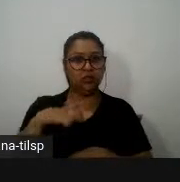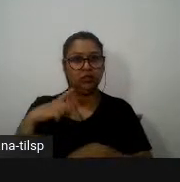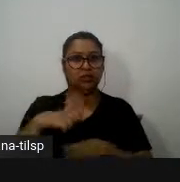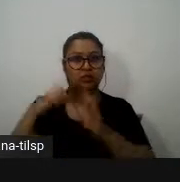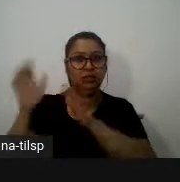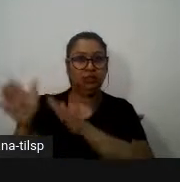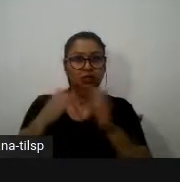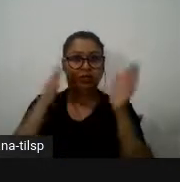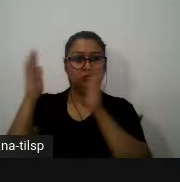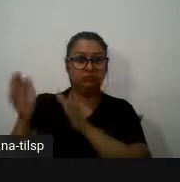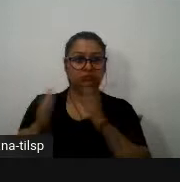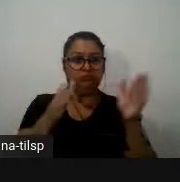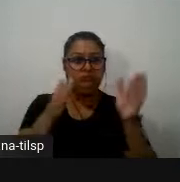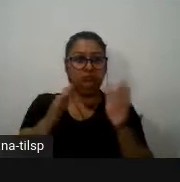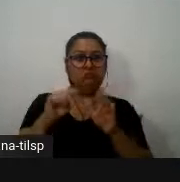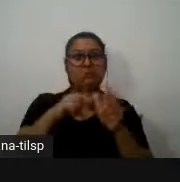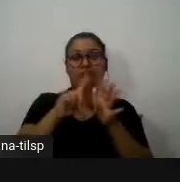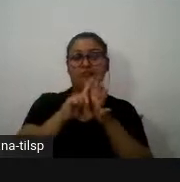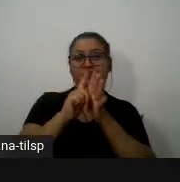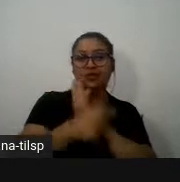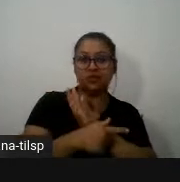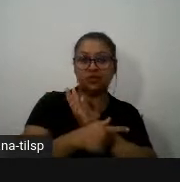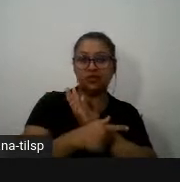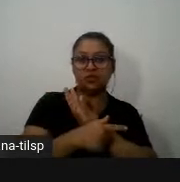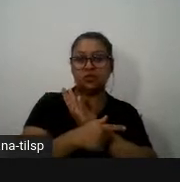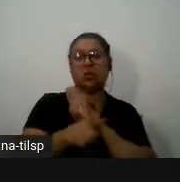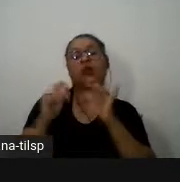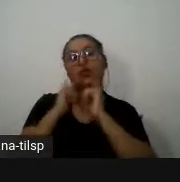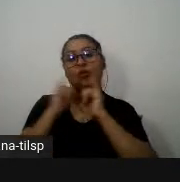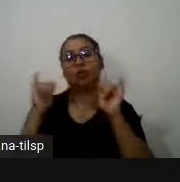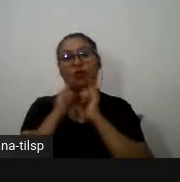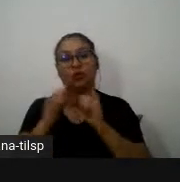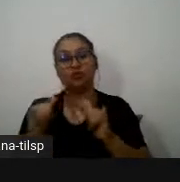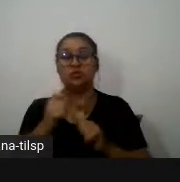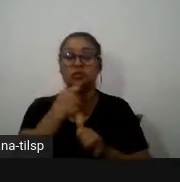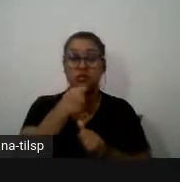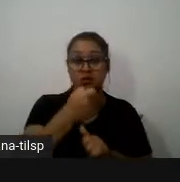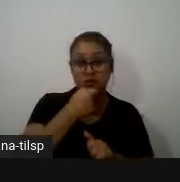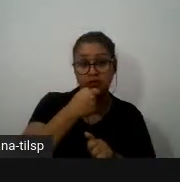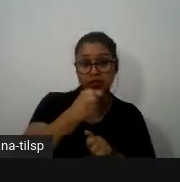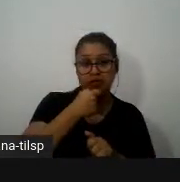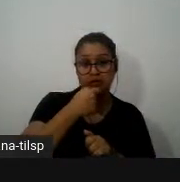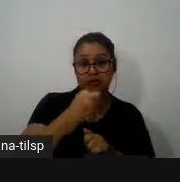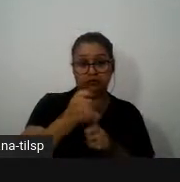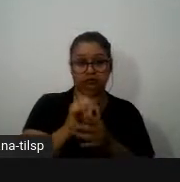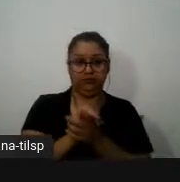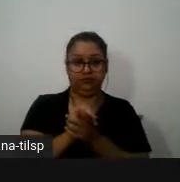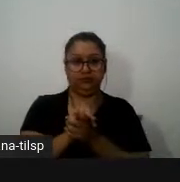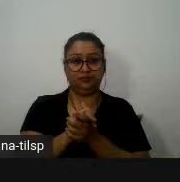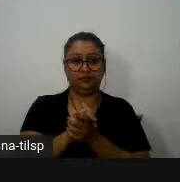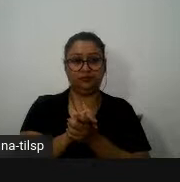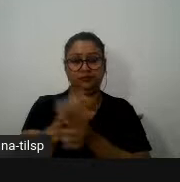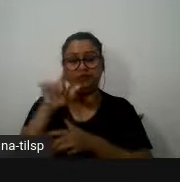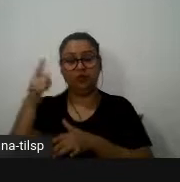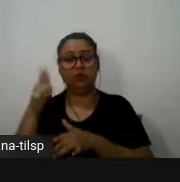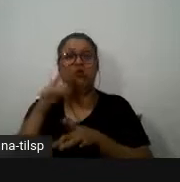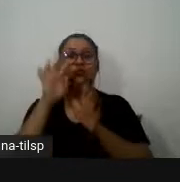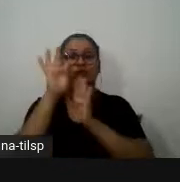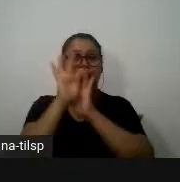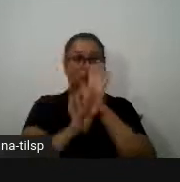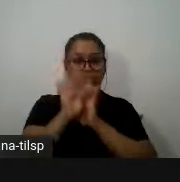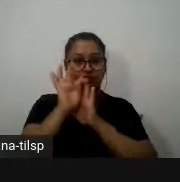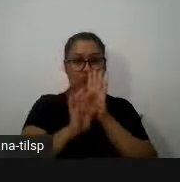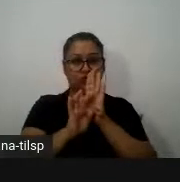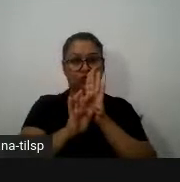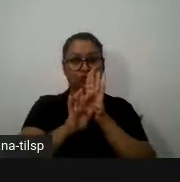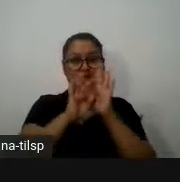simultaneamente a géneros estáveis como uma notícia ou uma entrevista havia outros textos ou conjuntos de